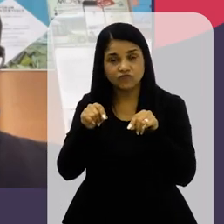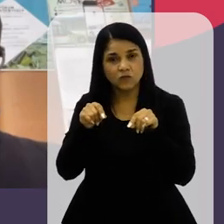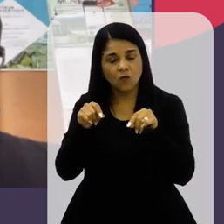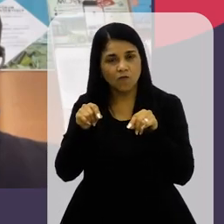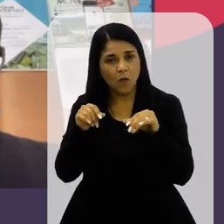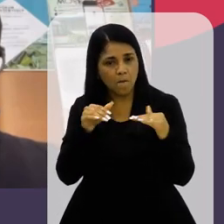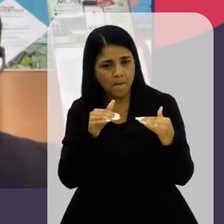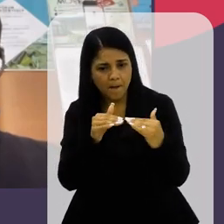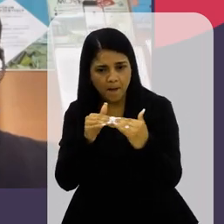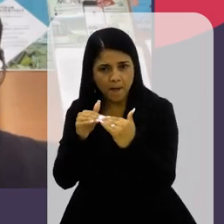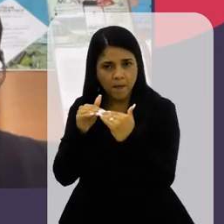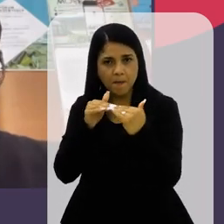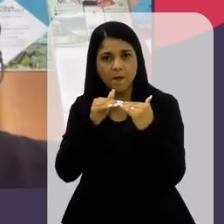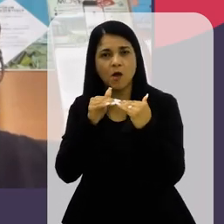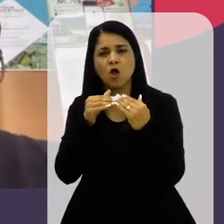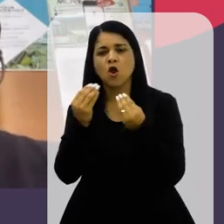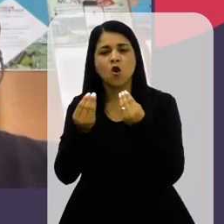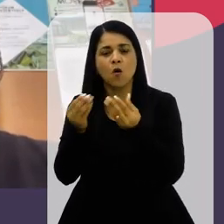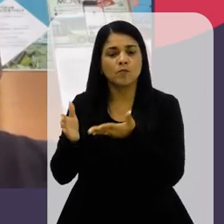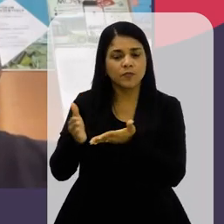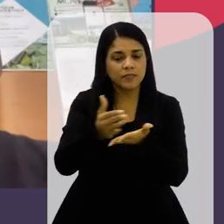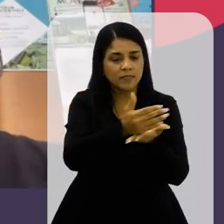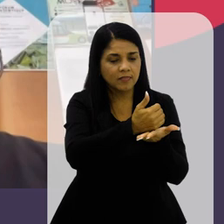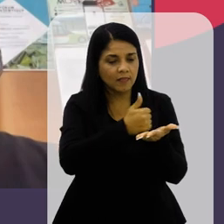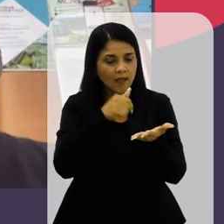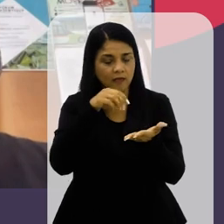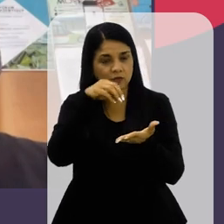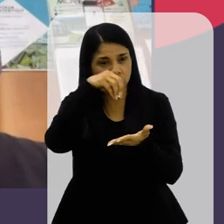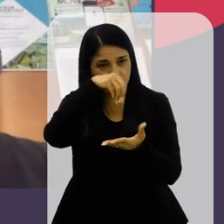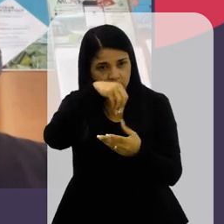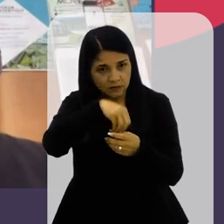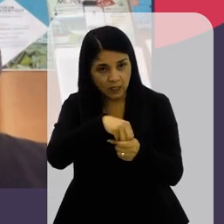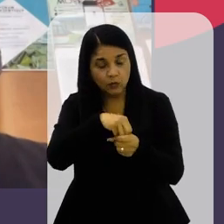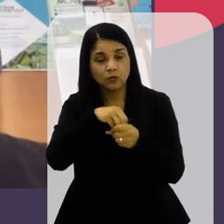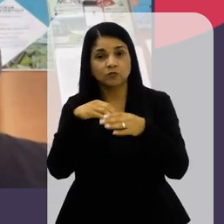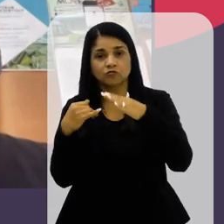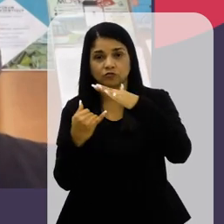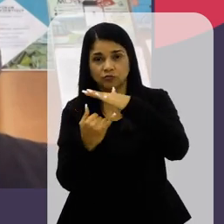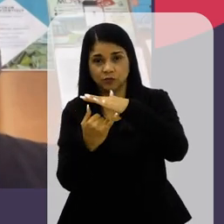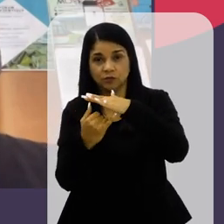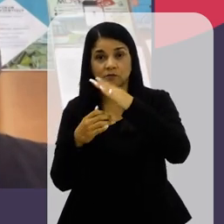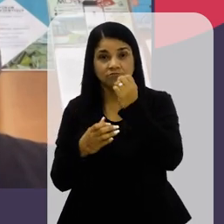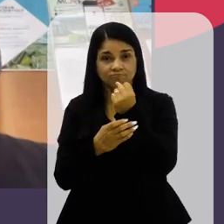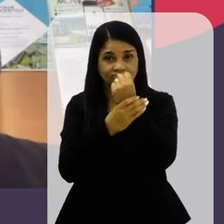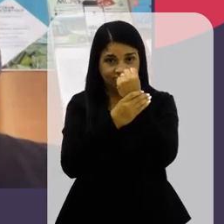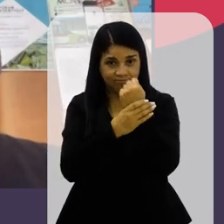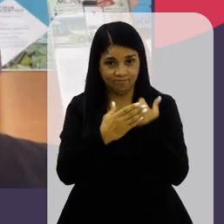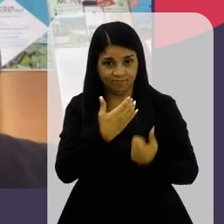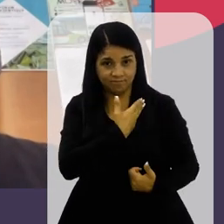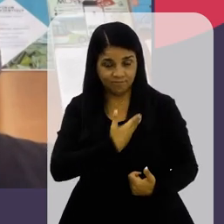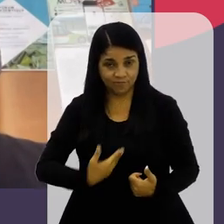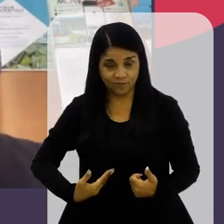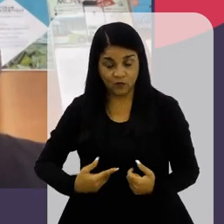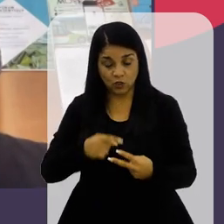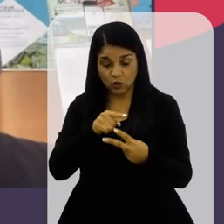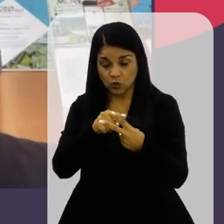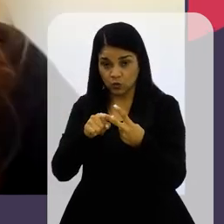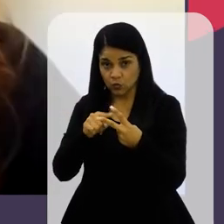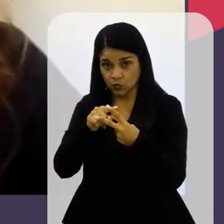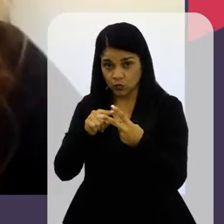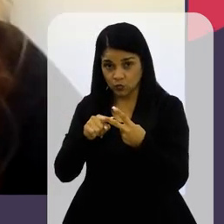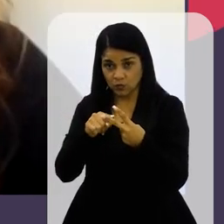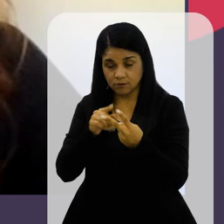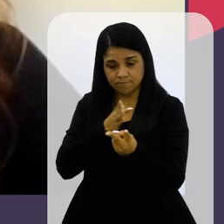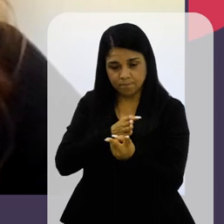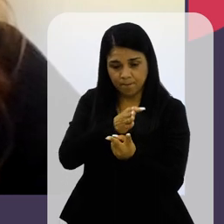muito De acordo Com Como que os Dados são tratados Dentro do Instituto De Segurança Pública Então existem